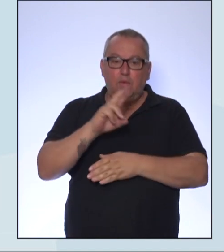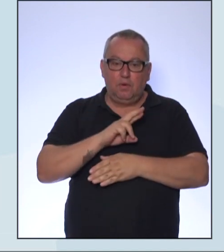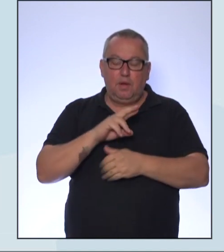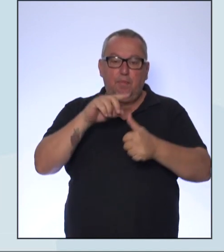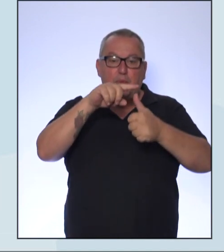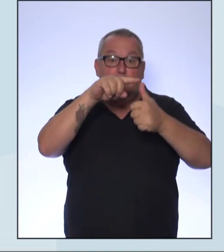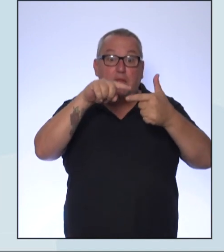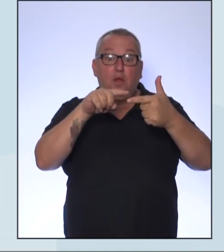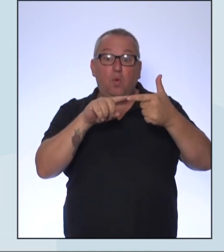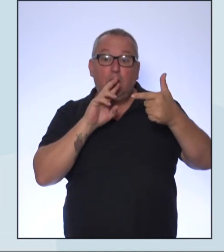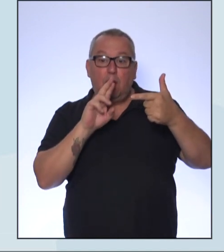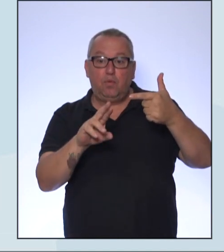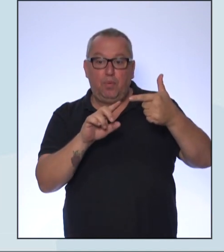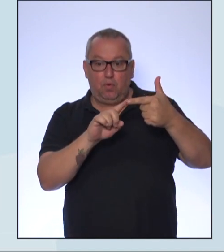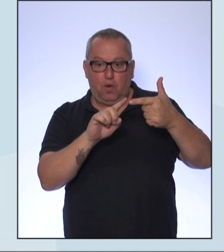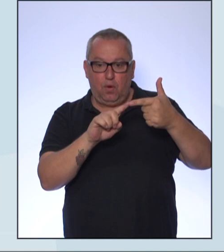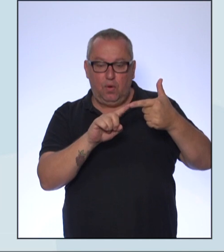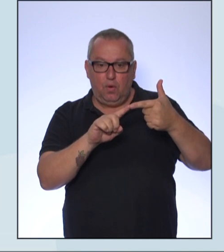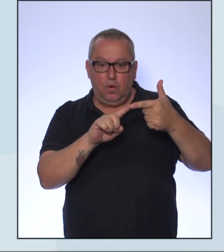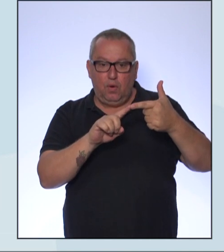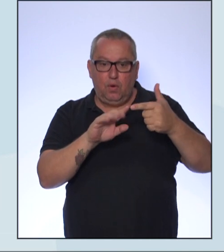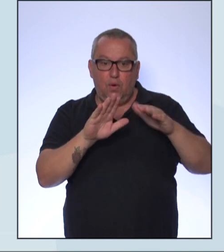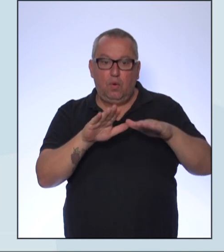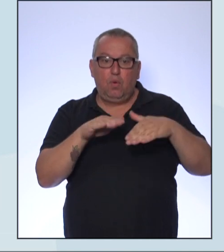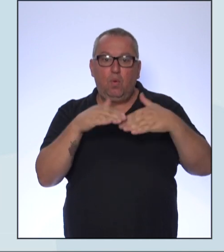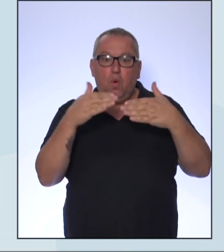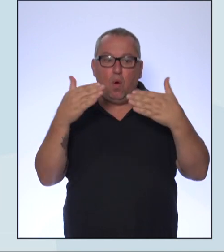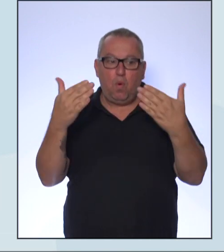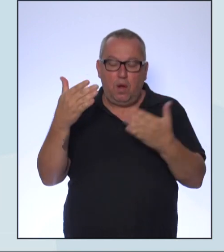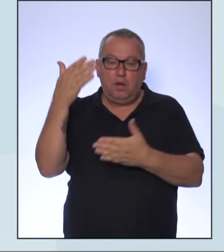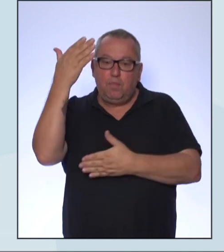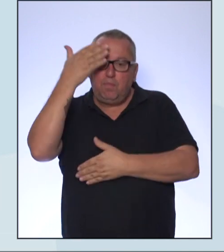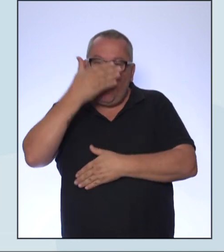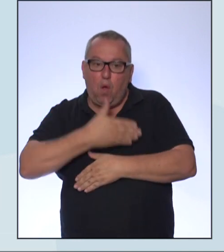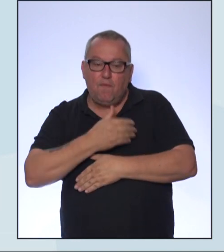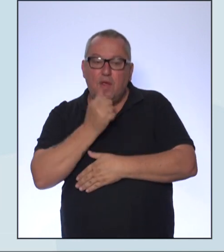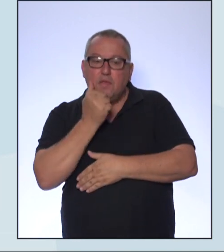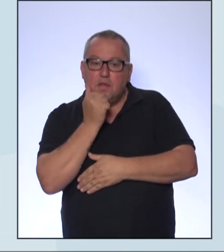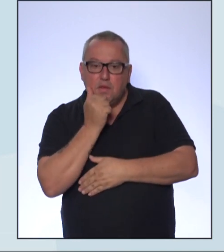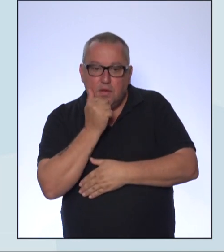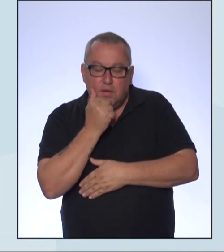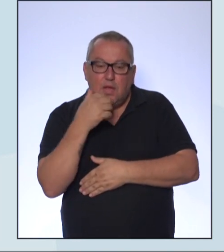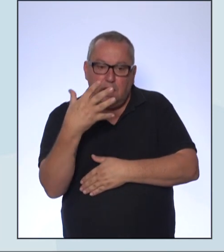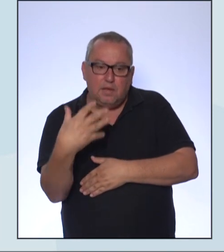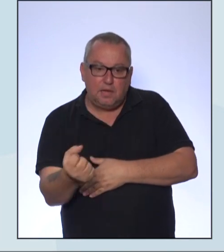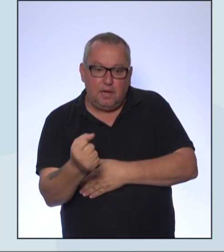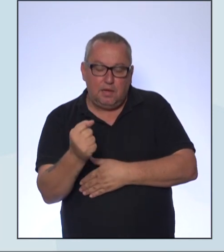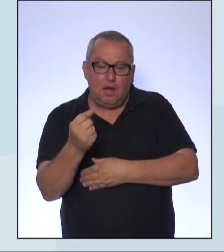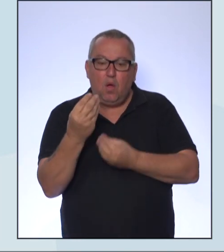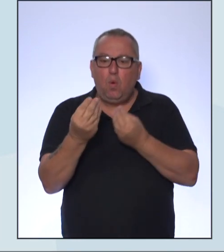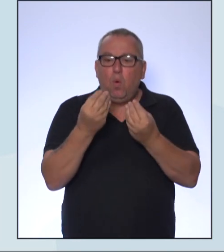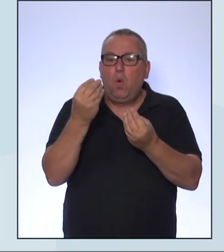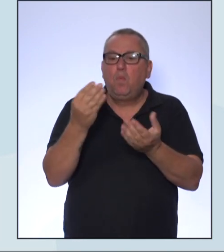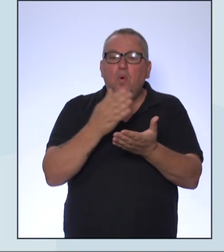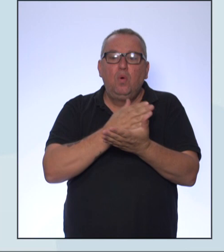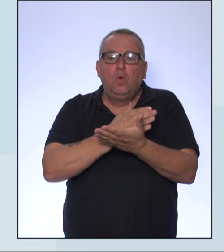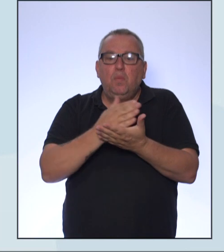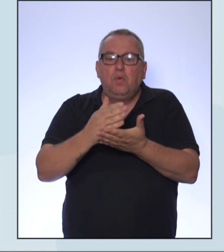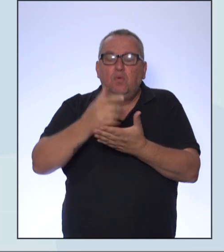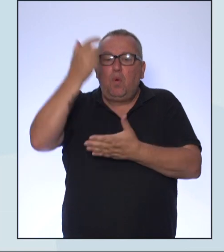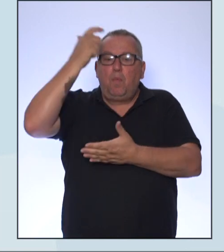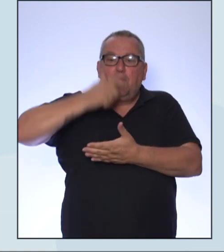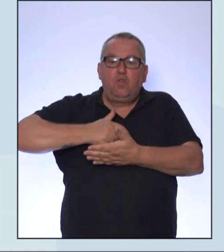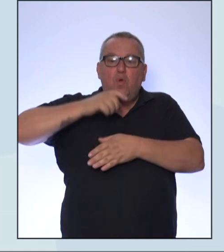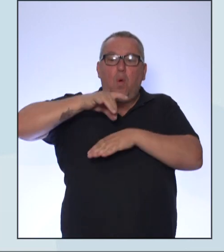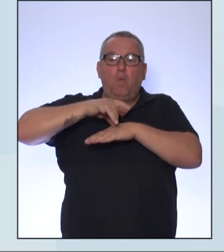questão. Então, vamos lá. Qual é a hipótese científica mais aceita a respeito da origem da espécie